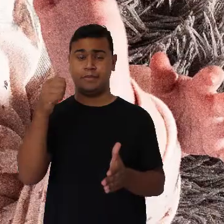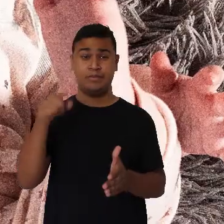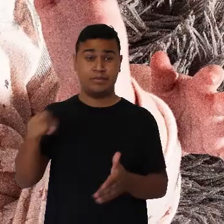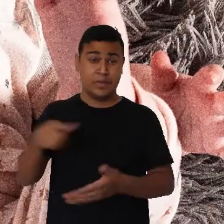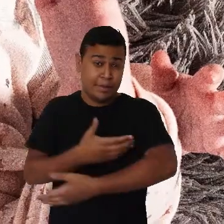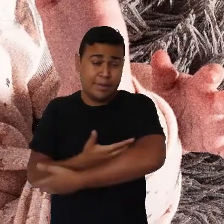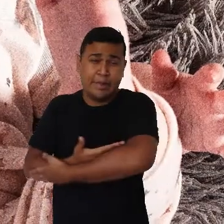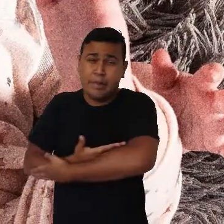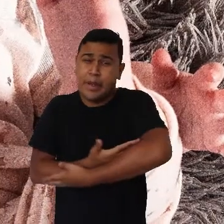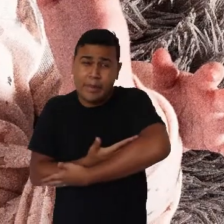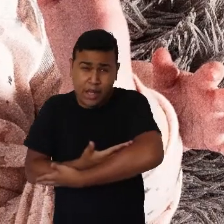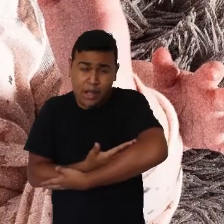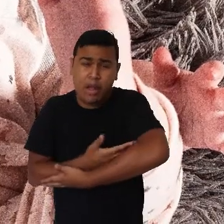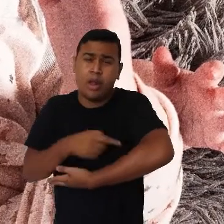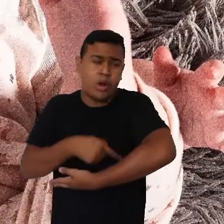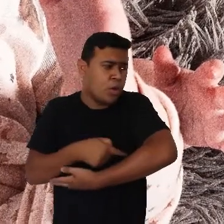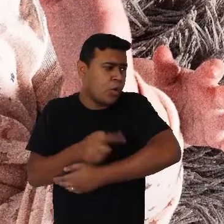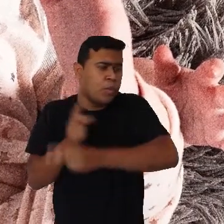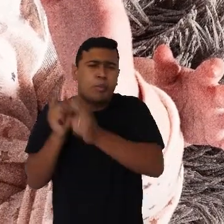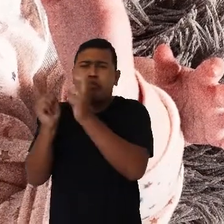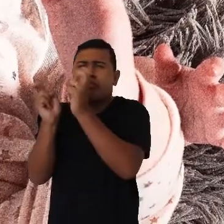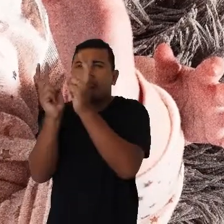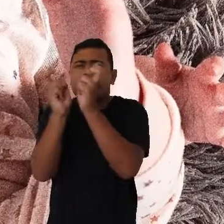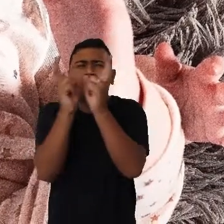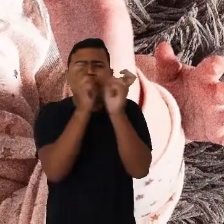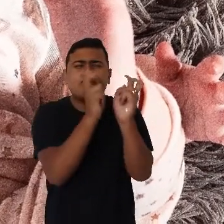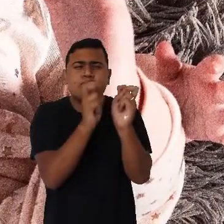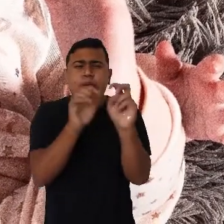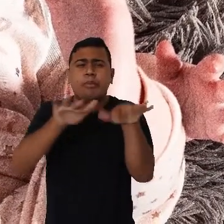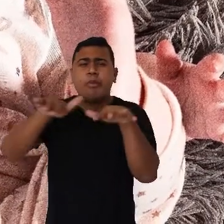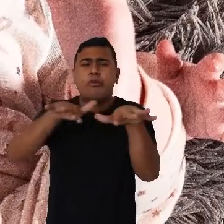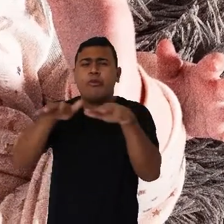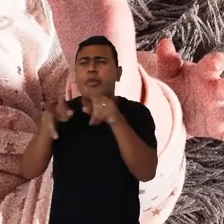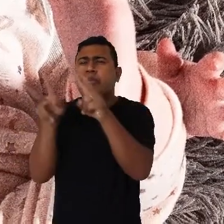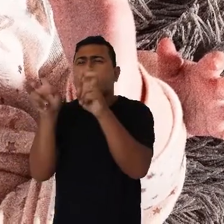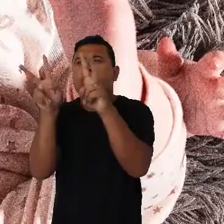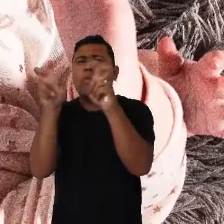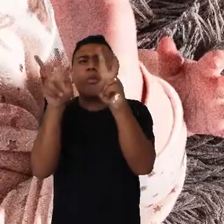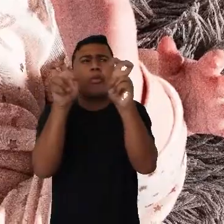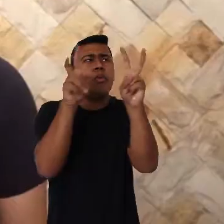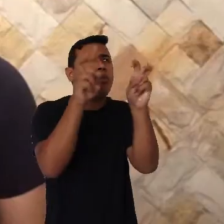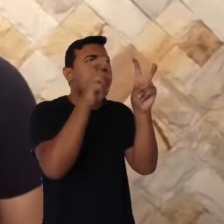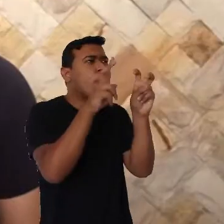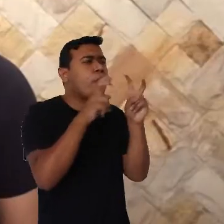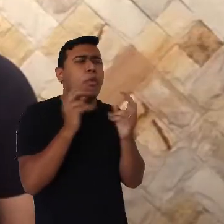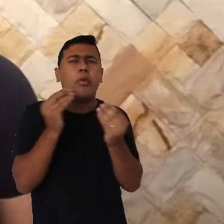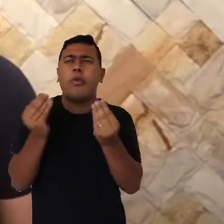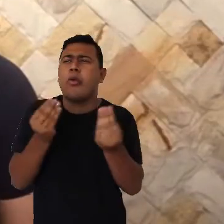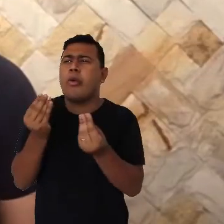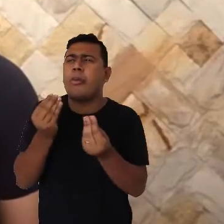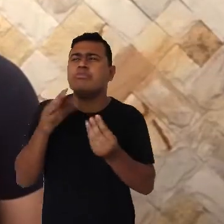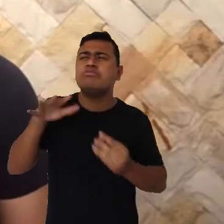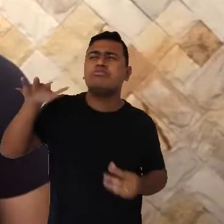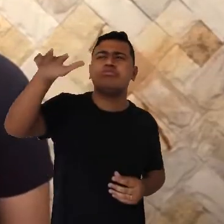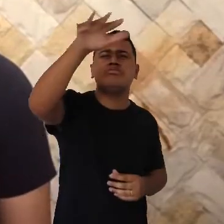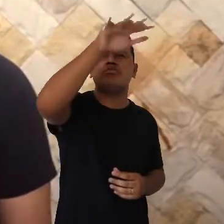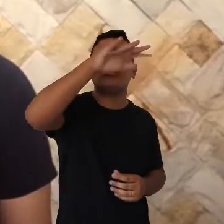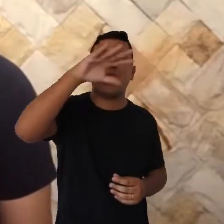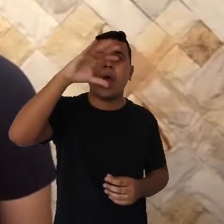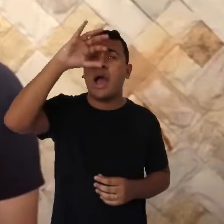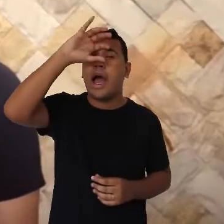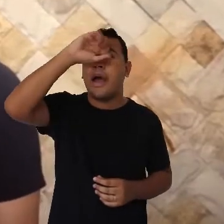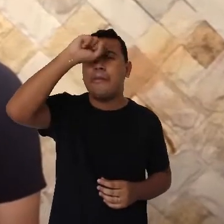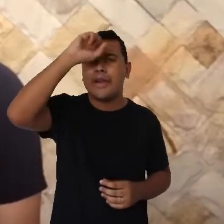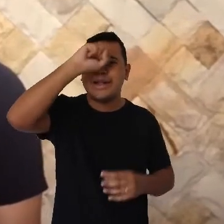usa sua percepção e seus movimentos para tentar compreender as coisas à sua volta e aprender sobre o